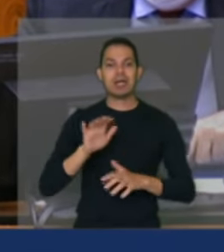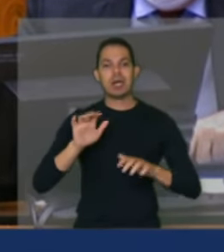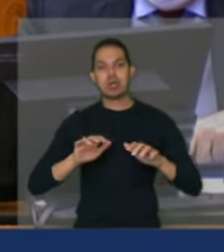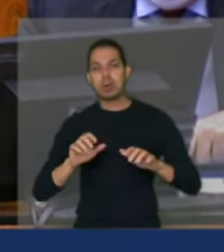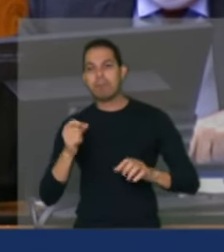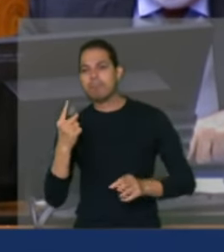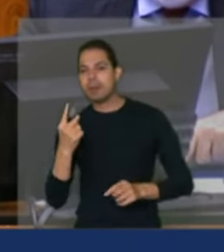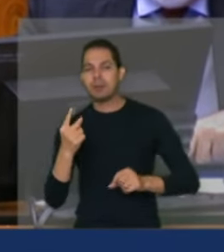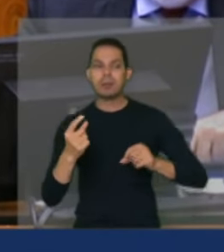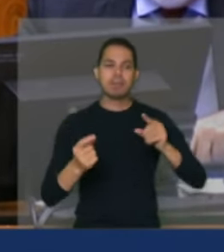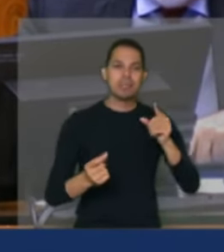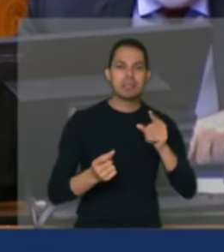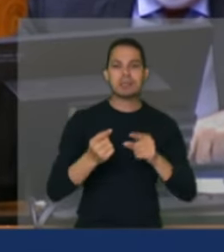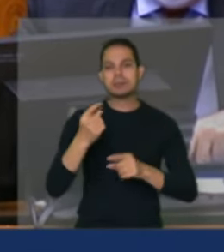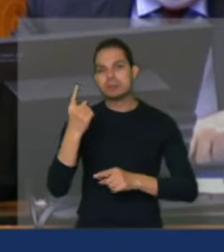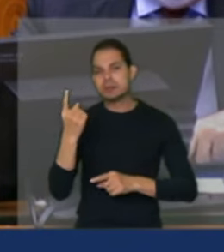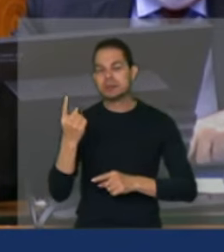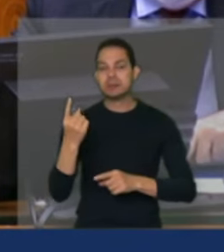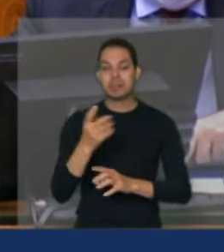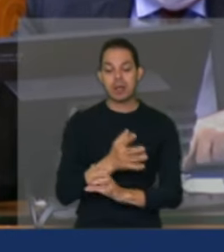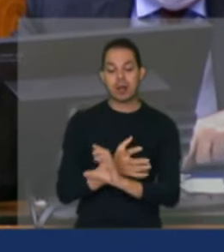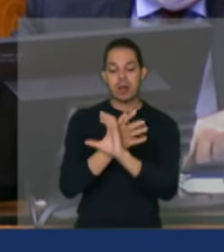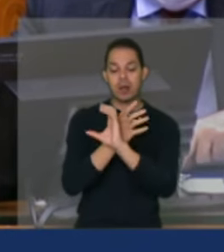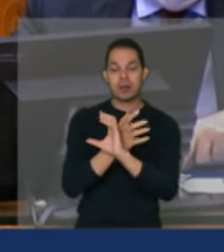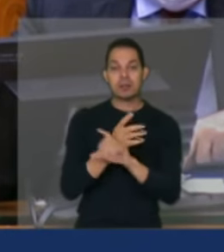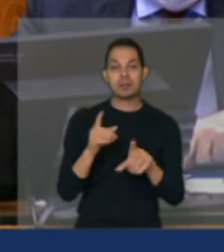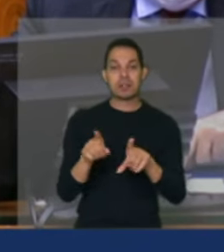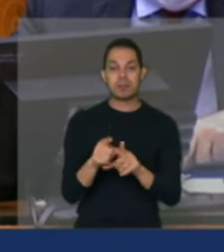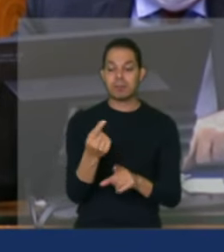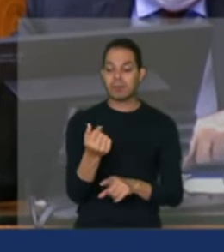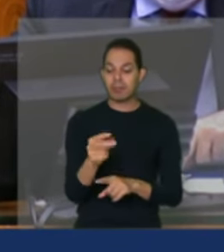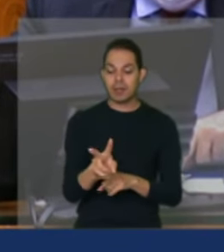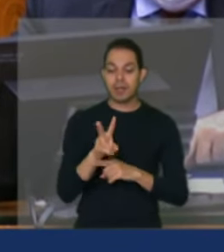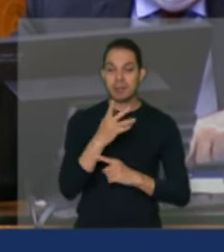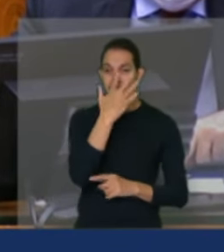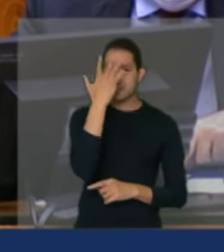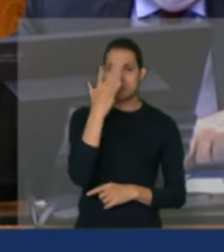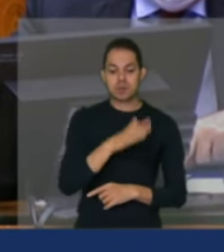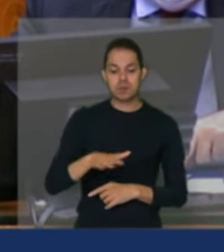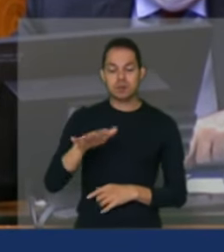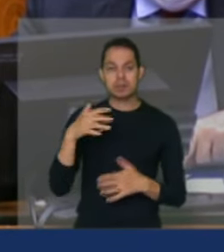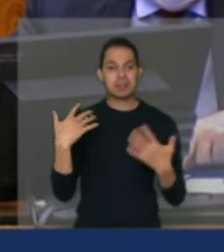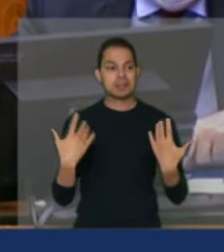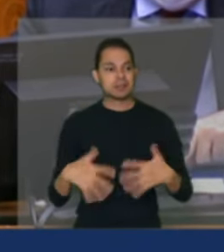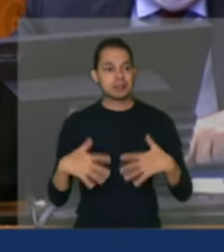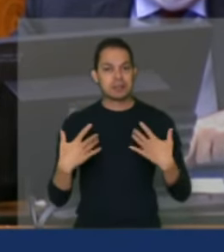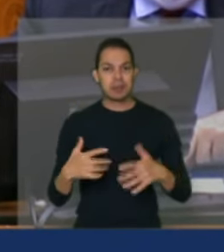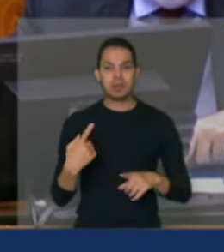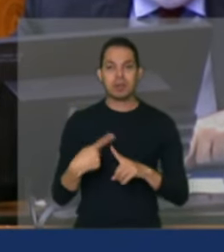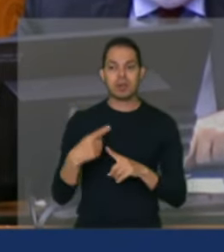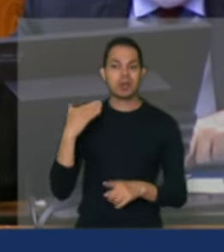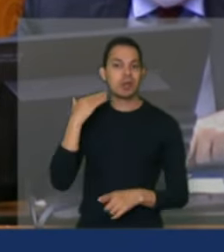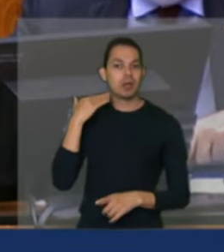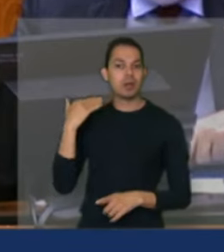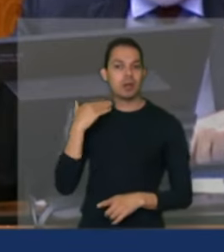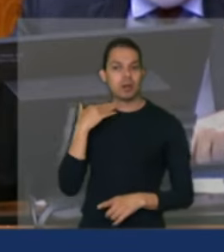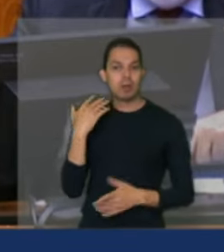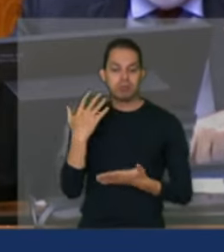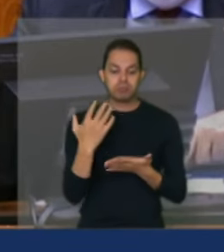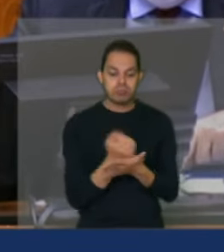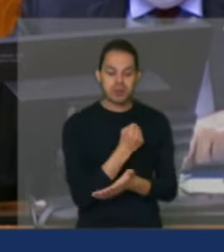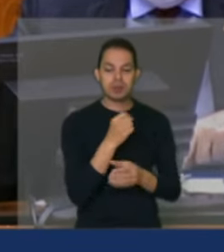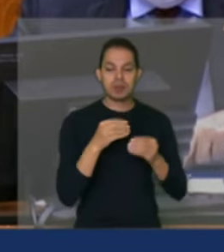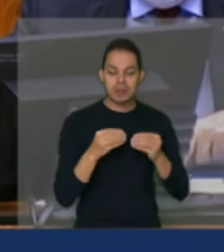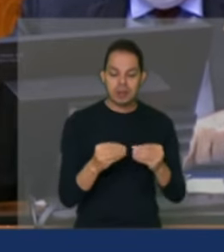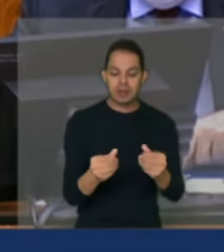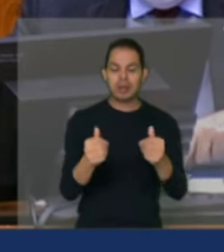sertão questão do crédito as pessoas estão aterrorizadas porque o banco agora está hipotecando a sua terra nós precisamos renegociar a